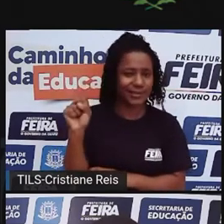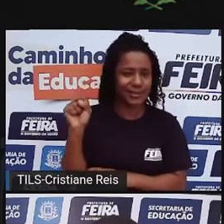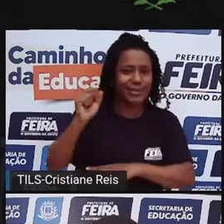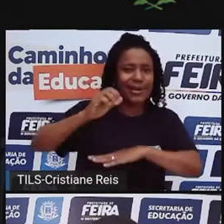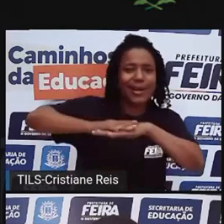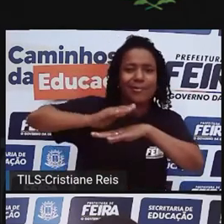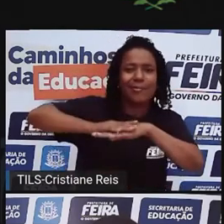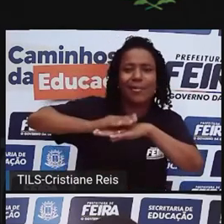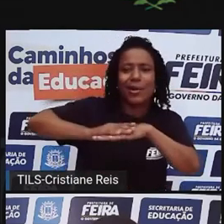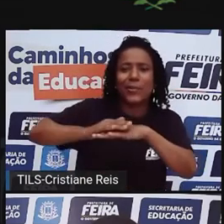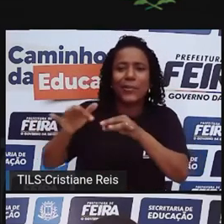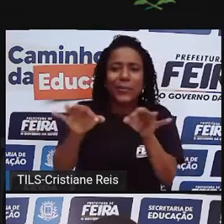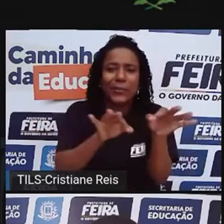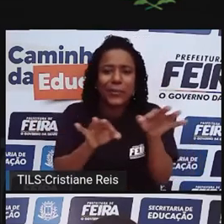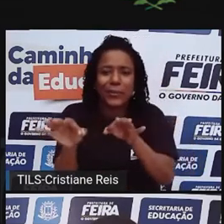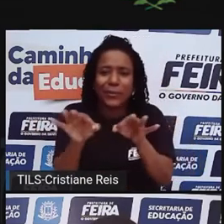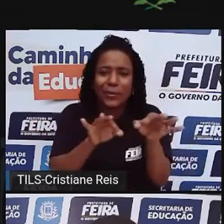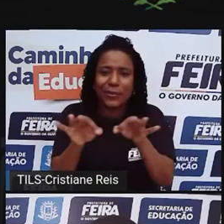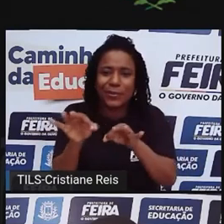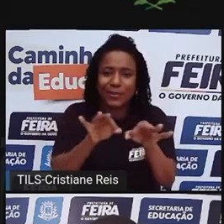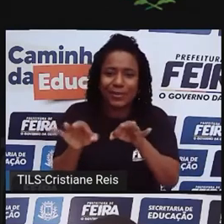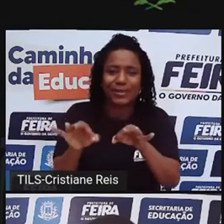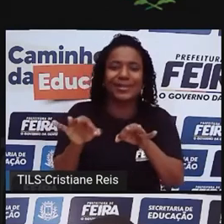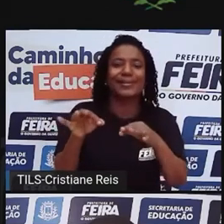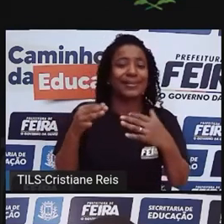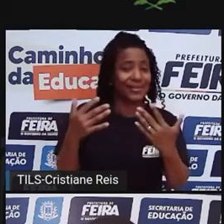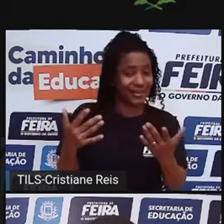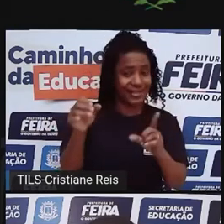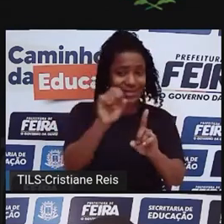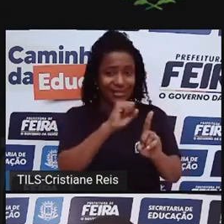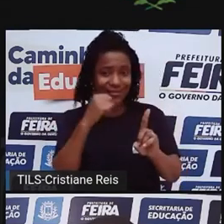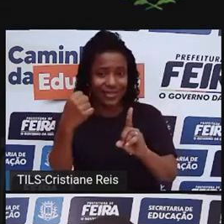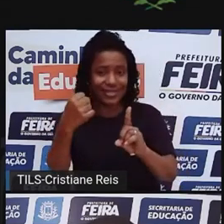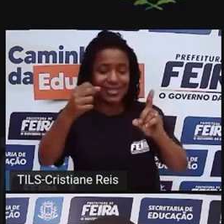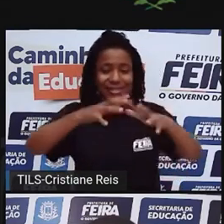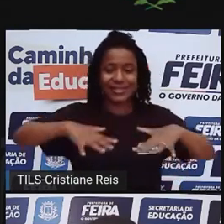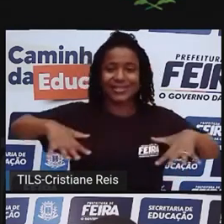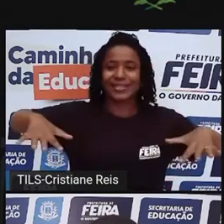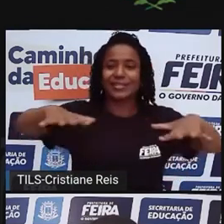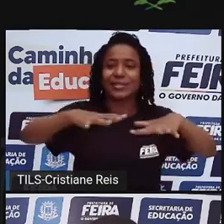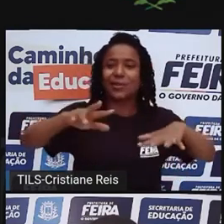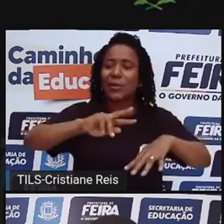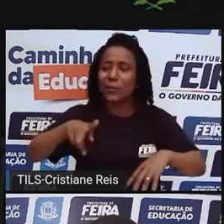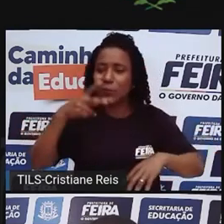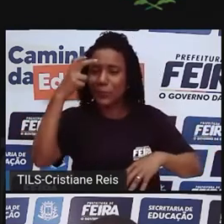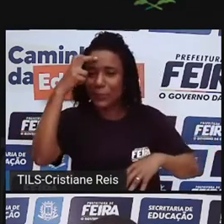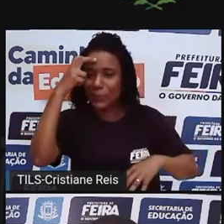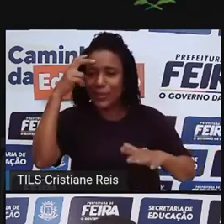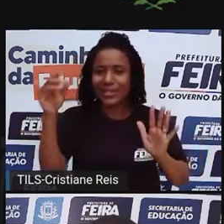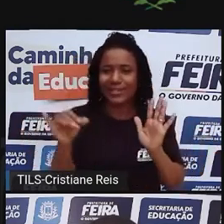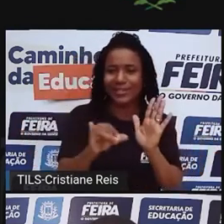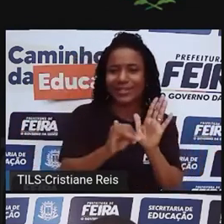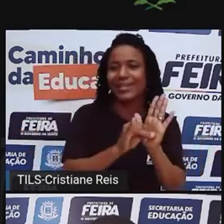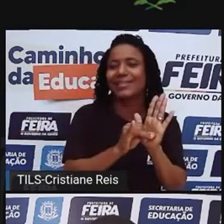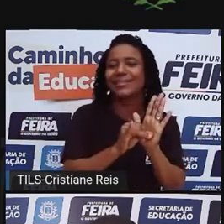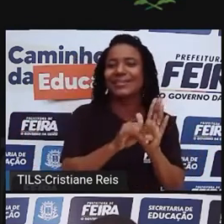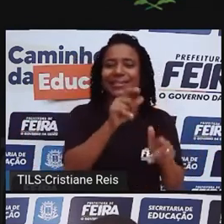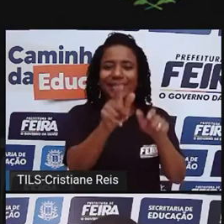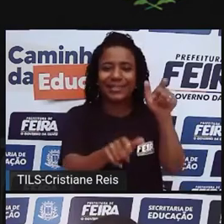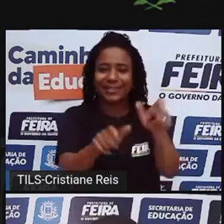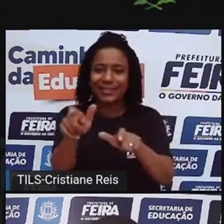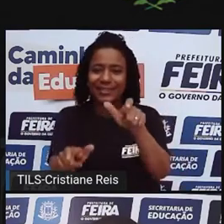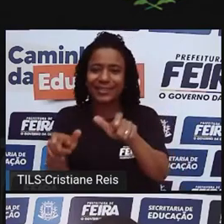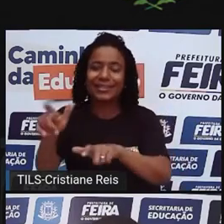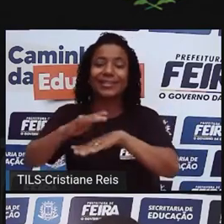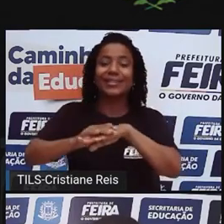uma construção, um valor civilizatório, um legado cultural também pautados nos povos originários e